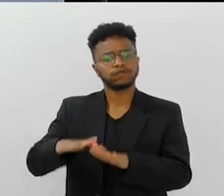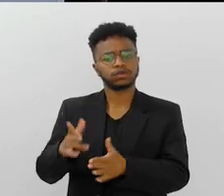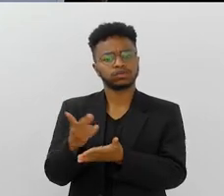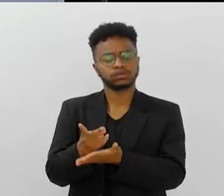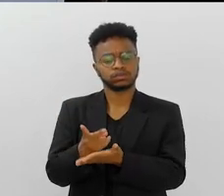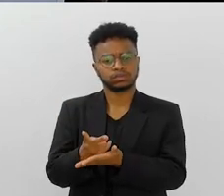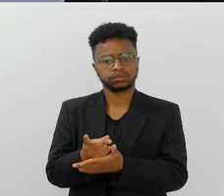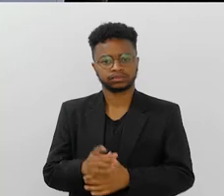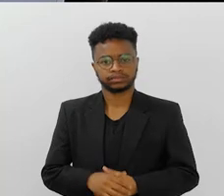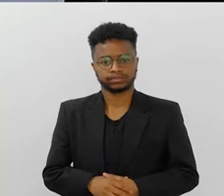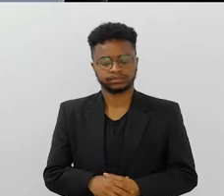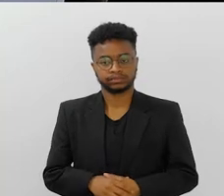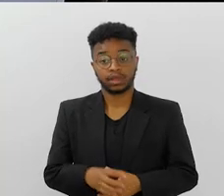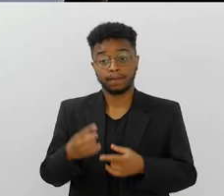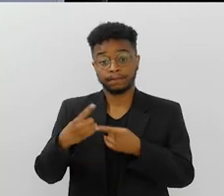lugar?